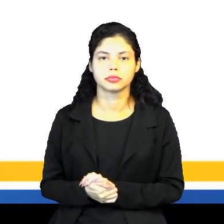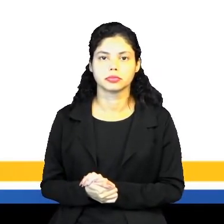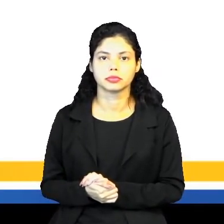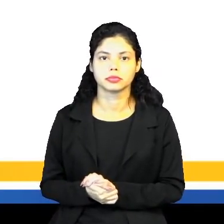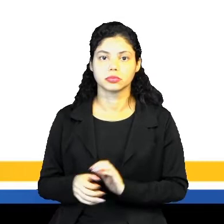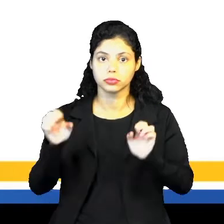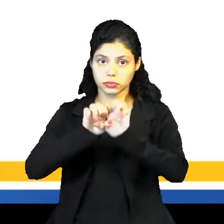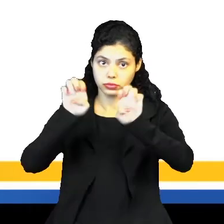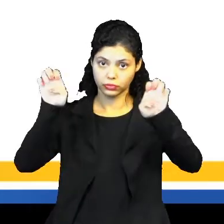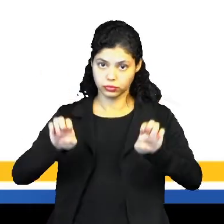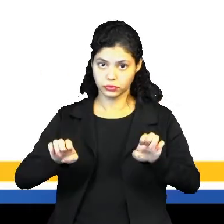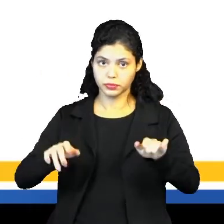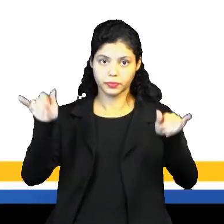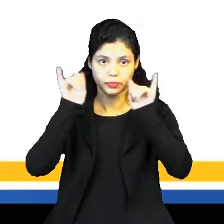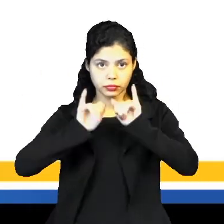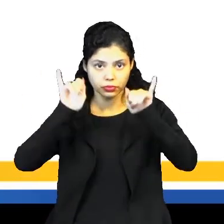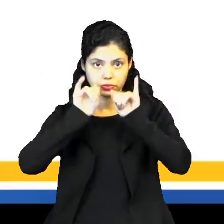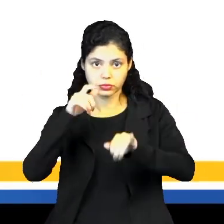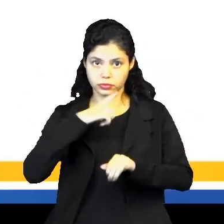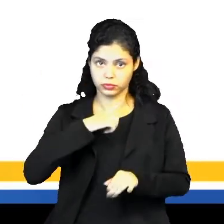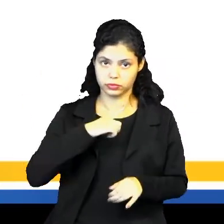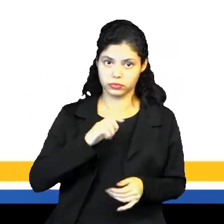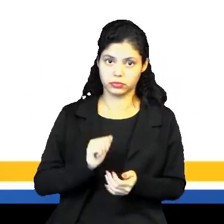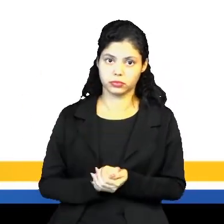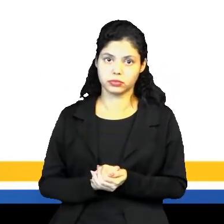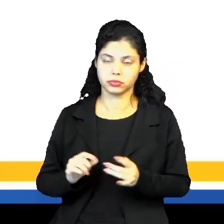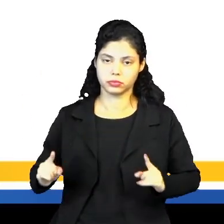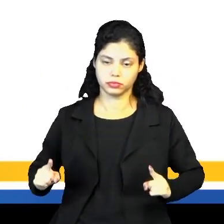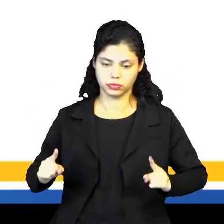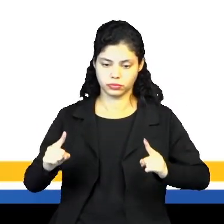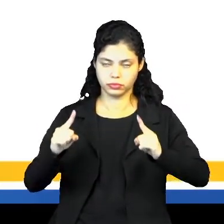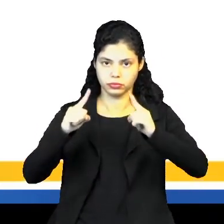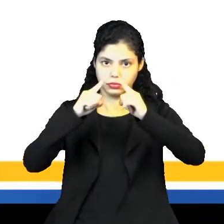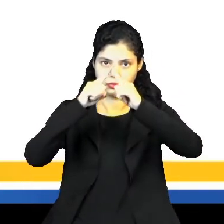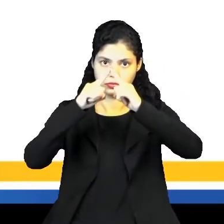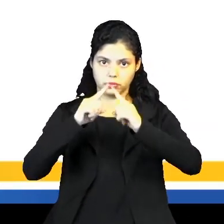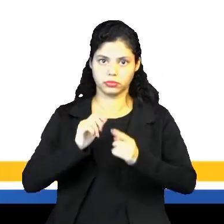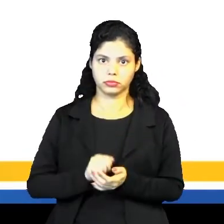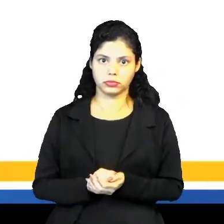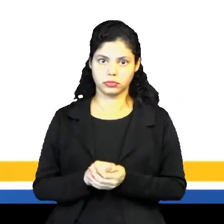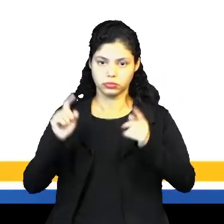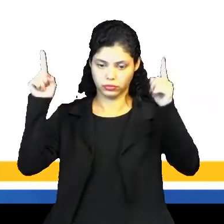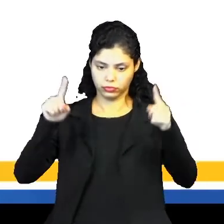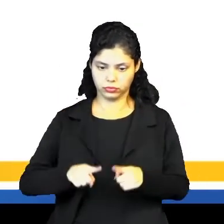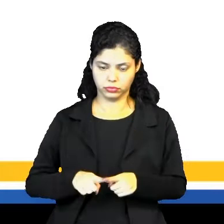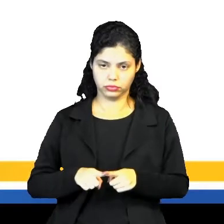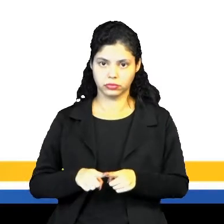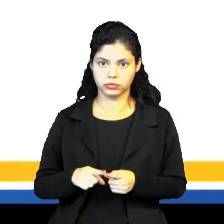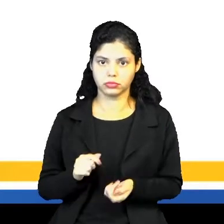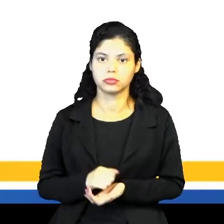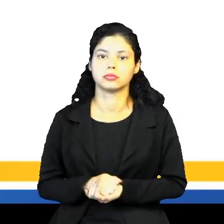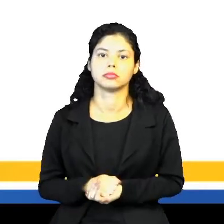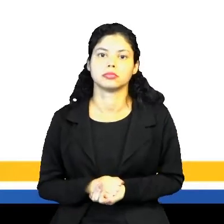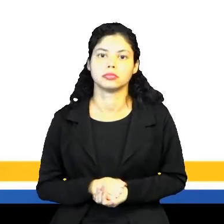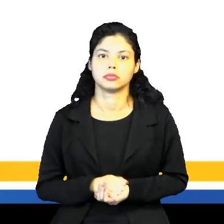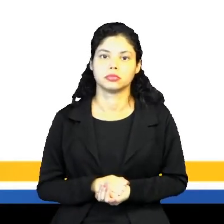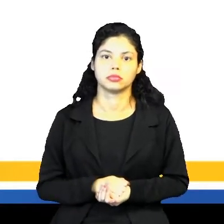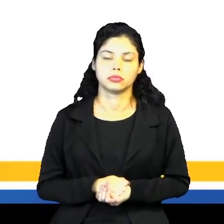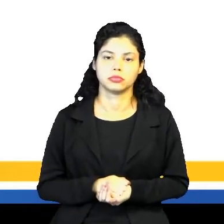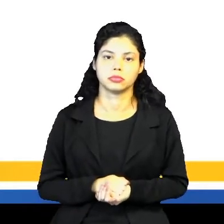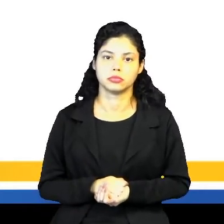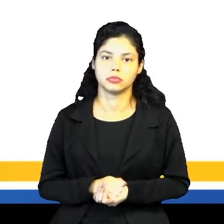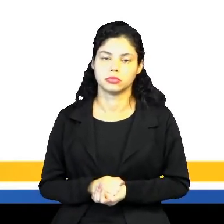Então, a estrutura da notícia tem a forma de pirâmide. Pirâmide essa invertida, né? Pois lá,